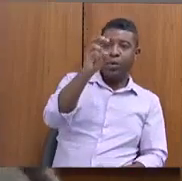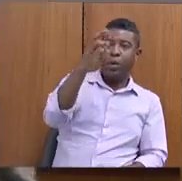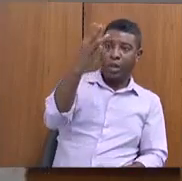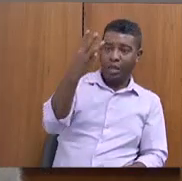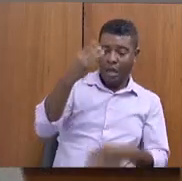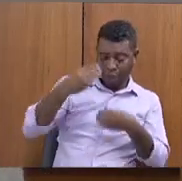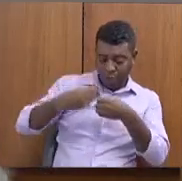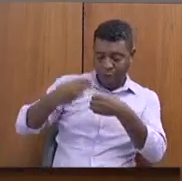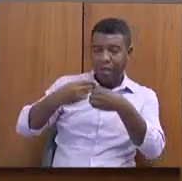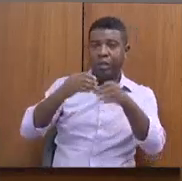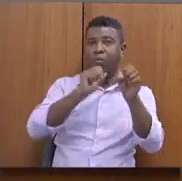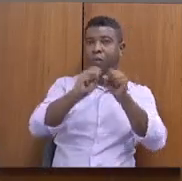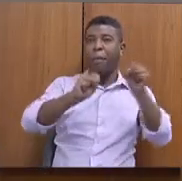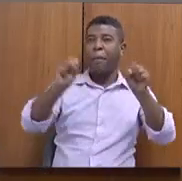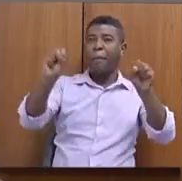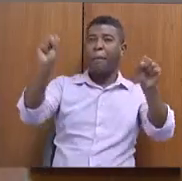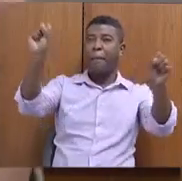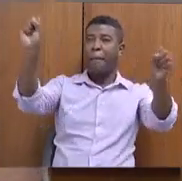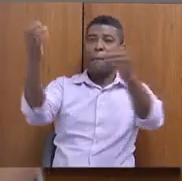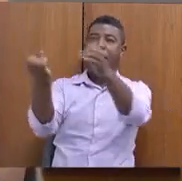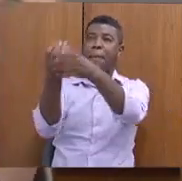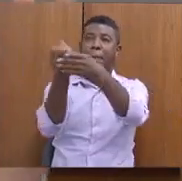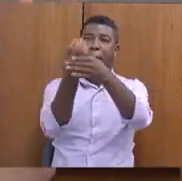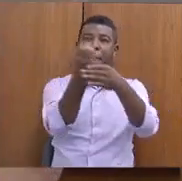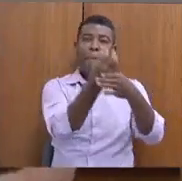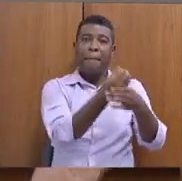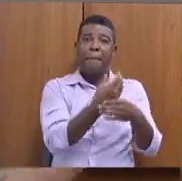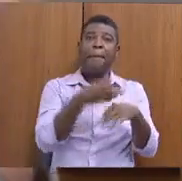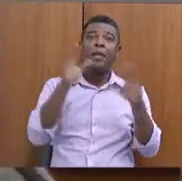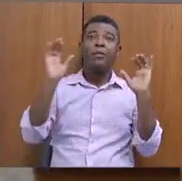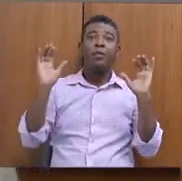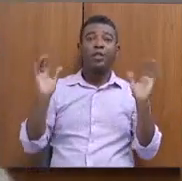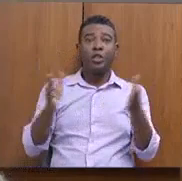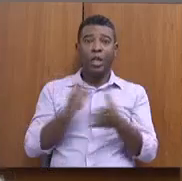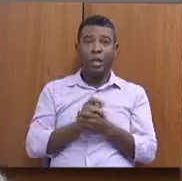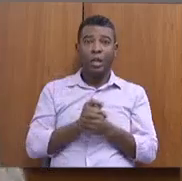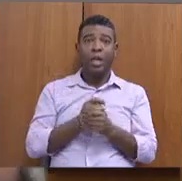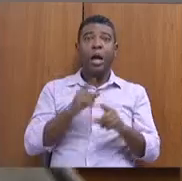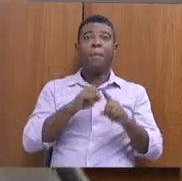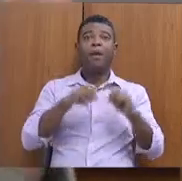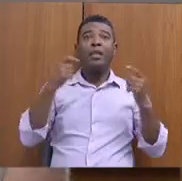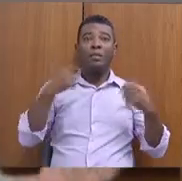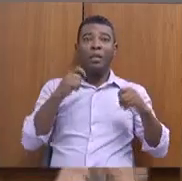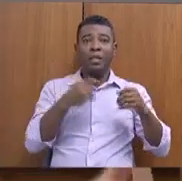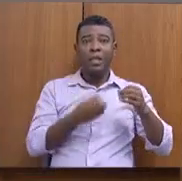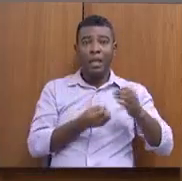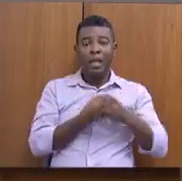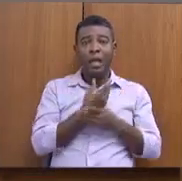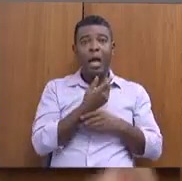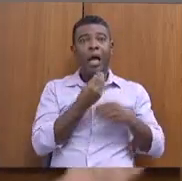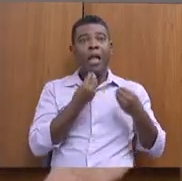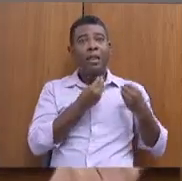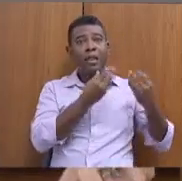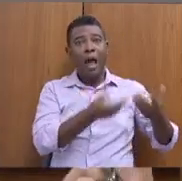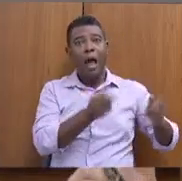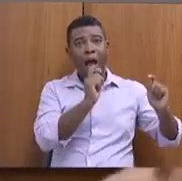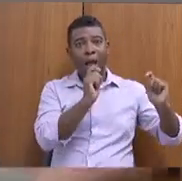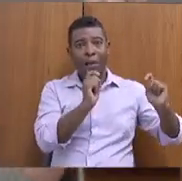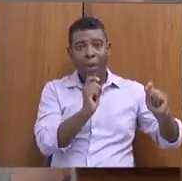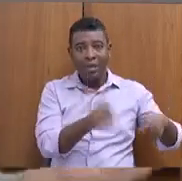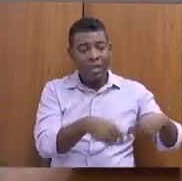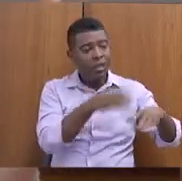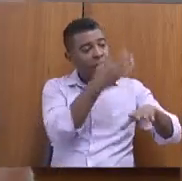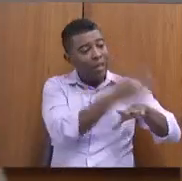aqui eu apresentei é a qualificação e a capacitação do CRAS para essa questão do trabalho escravo,